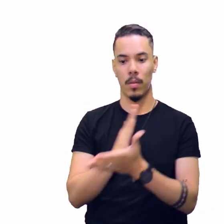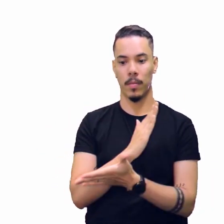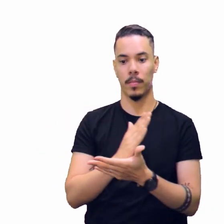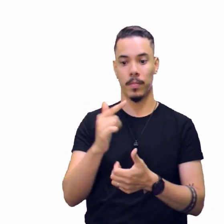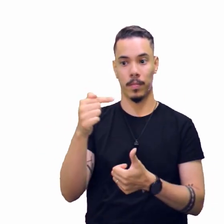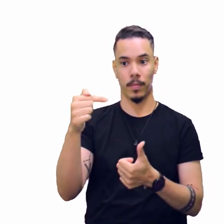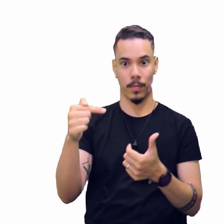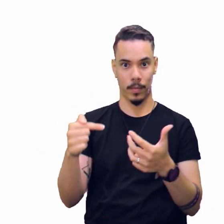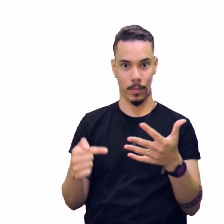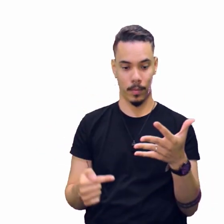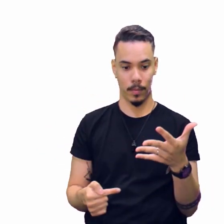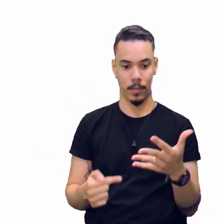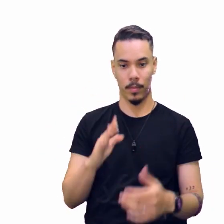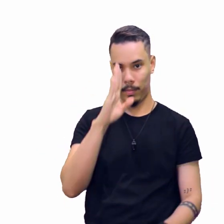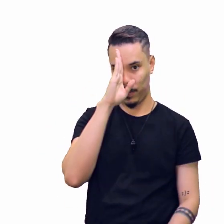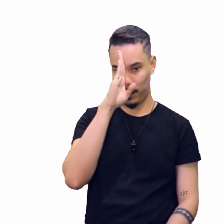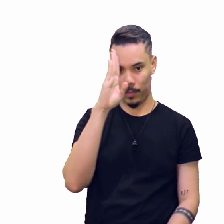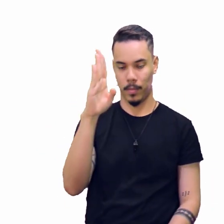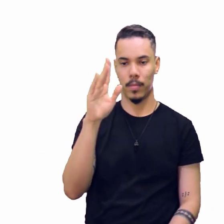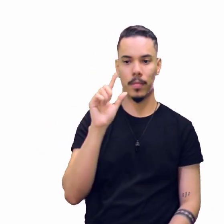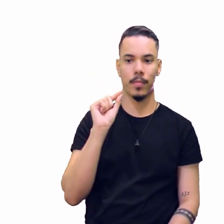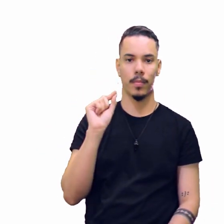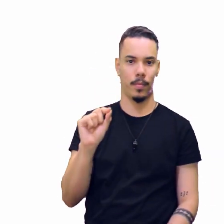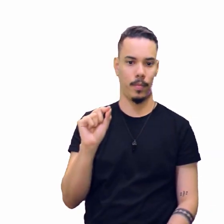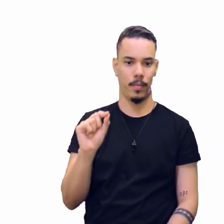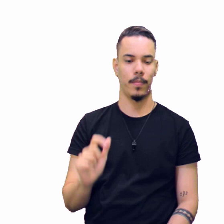elementos essenciais que são.